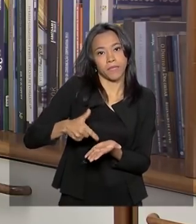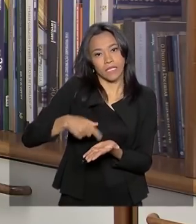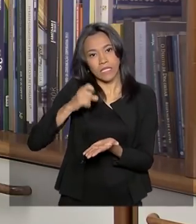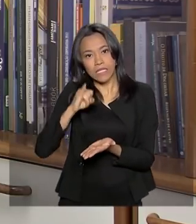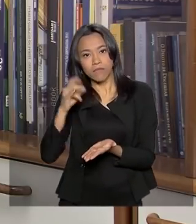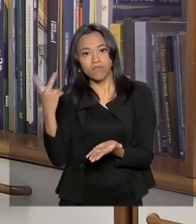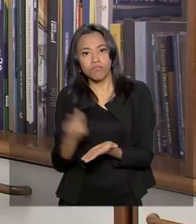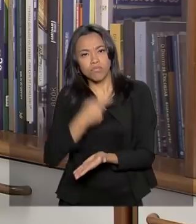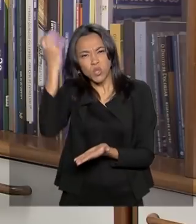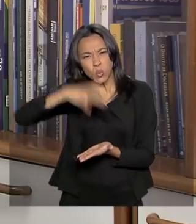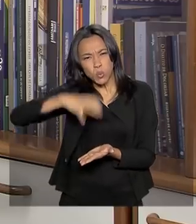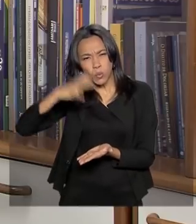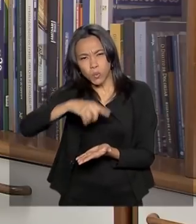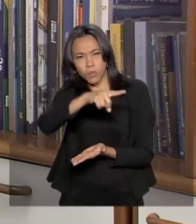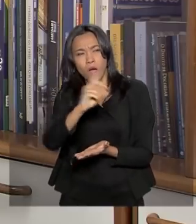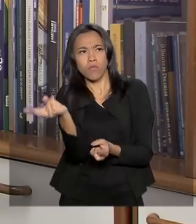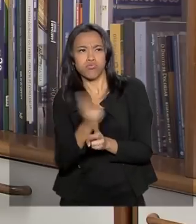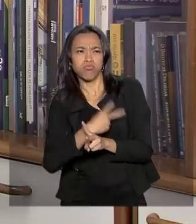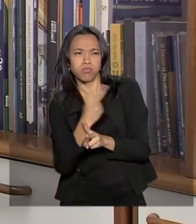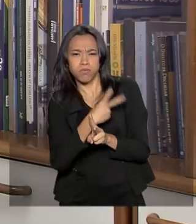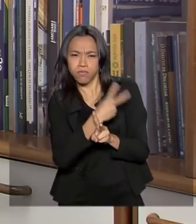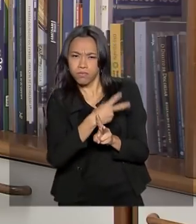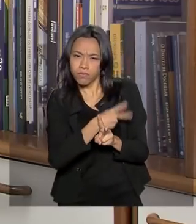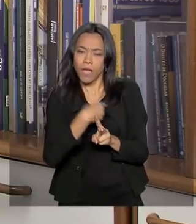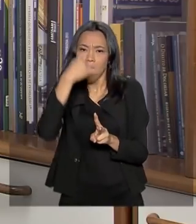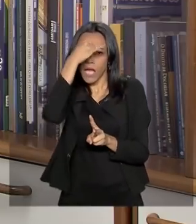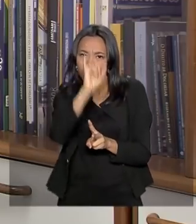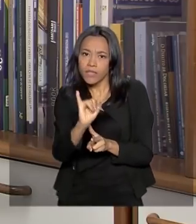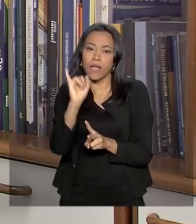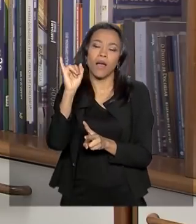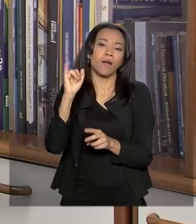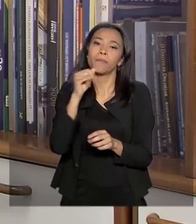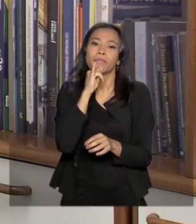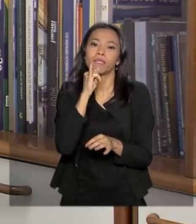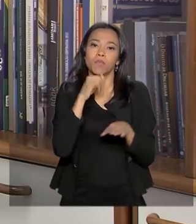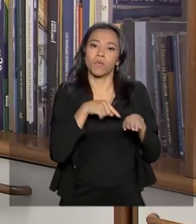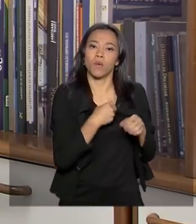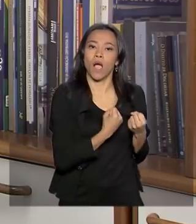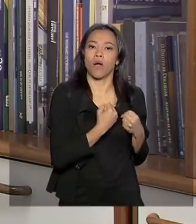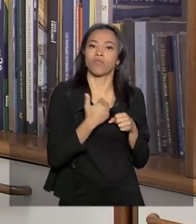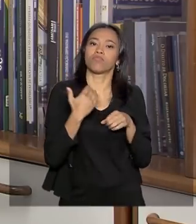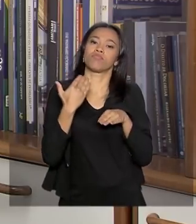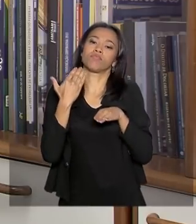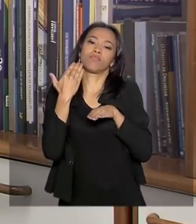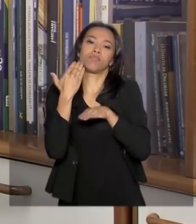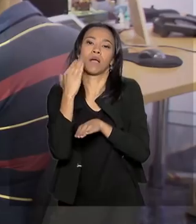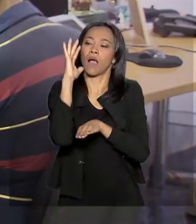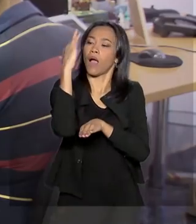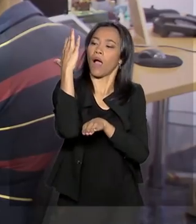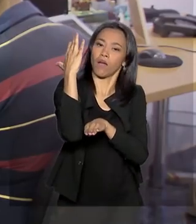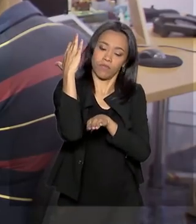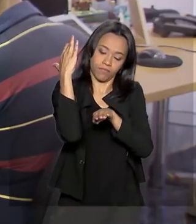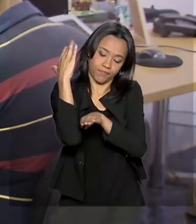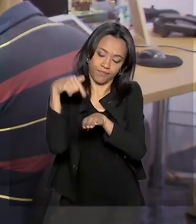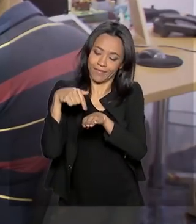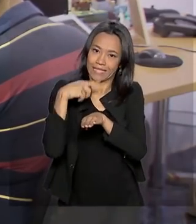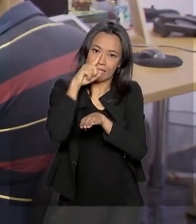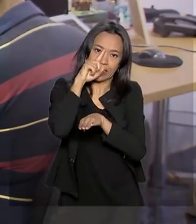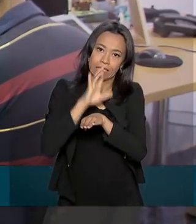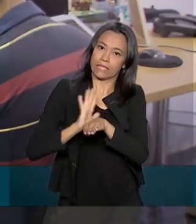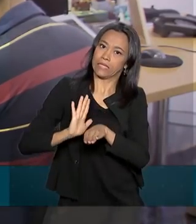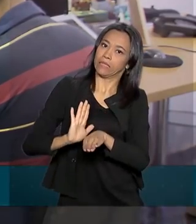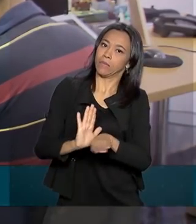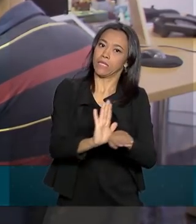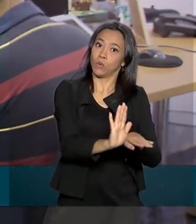assim. Questão de vento também, evitar estacionar o carro num lugar que tenha árvores por perto. Assim como Laio,